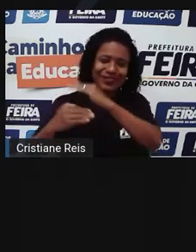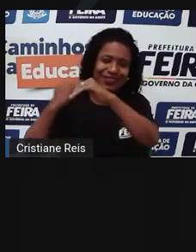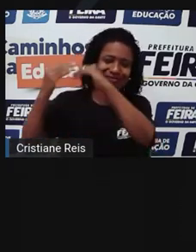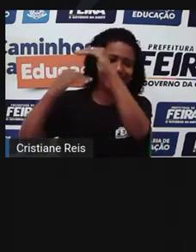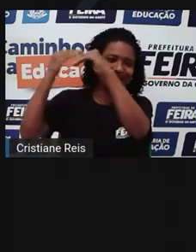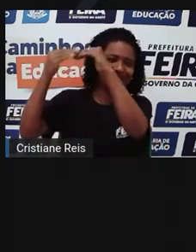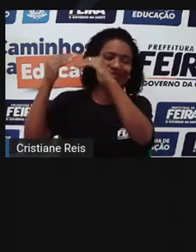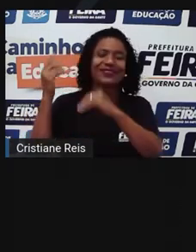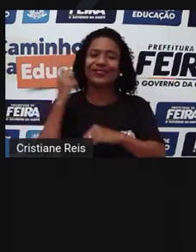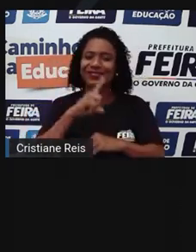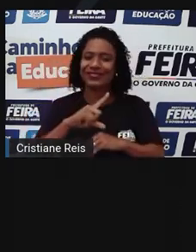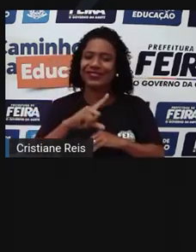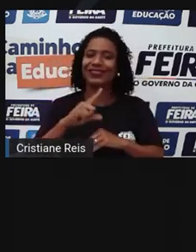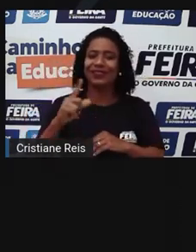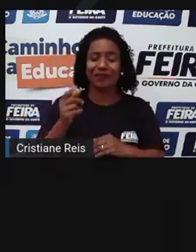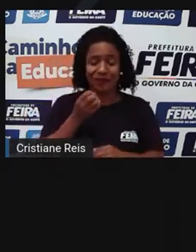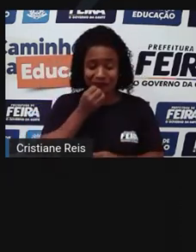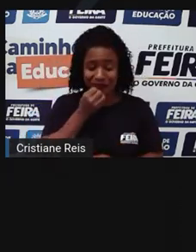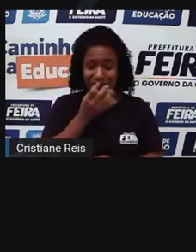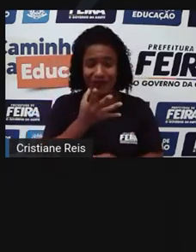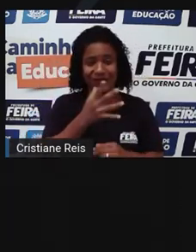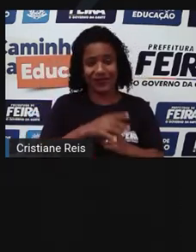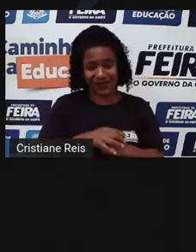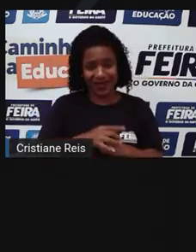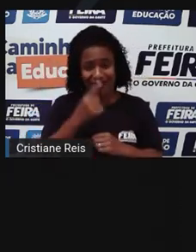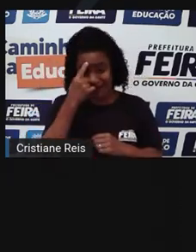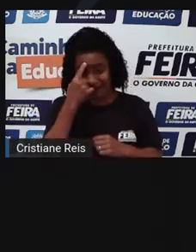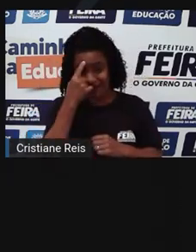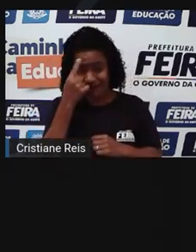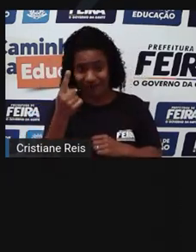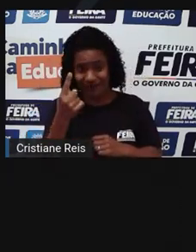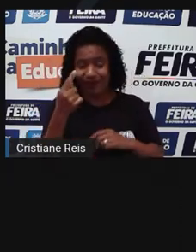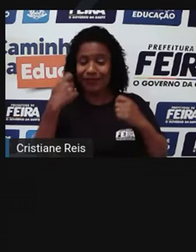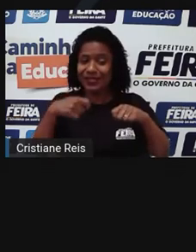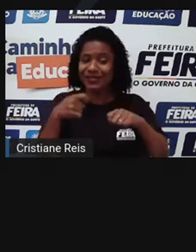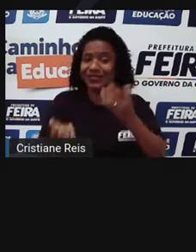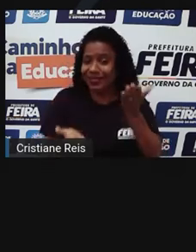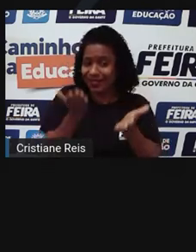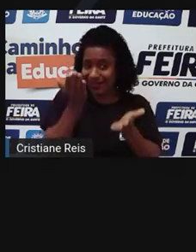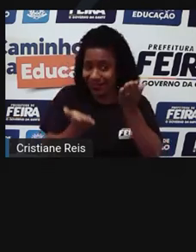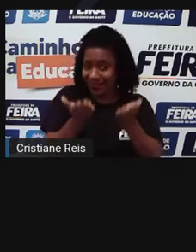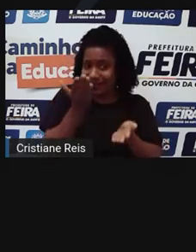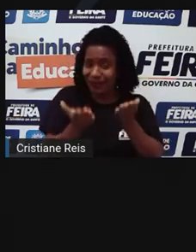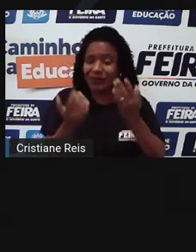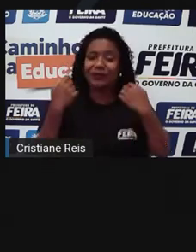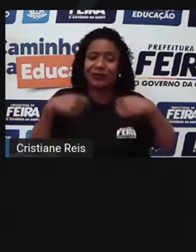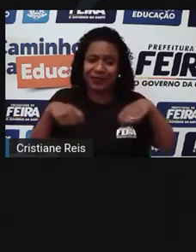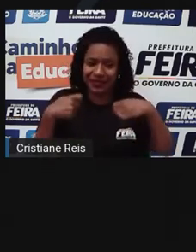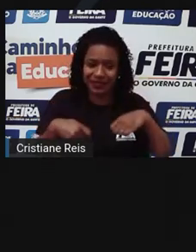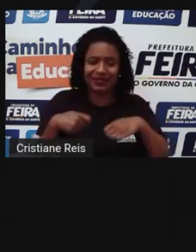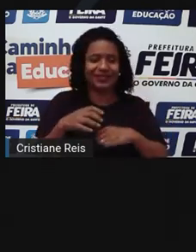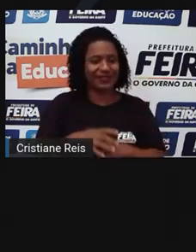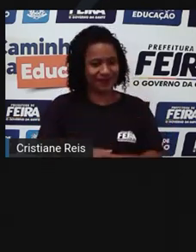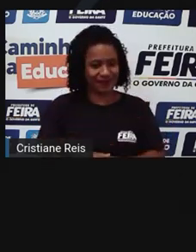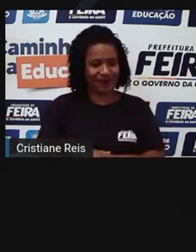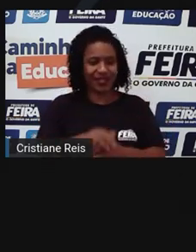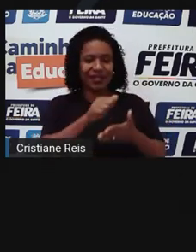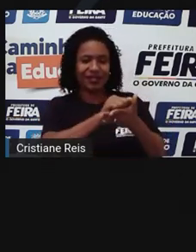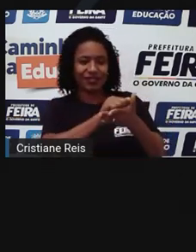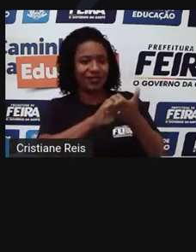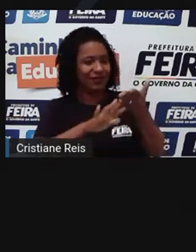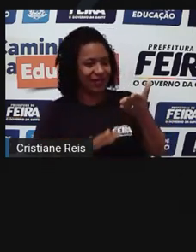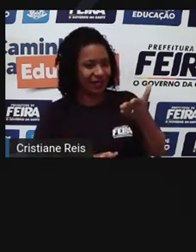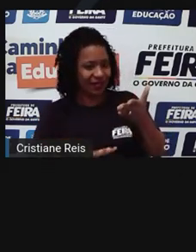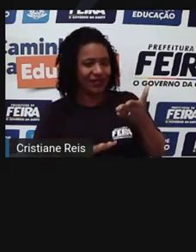uma carreira de sucesso. Mas lembre que tudo na vida deve ter equilíbrio. Continue fazendo as atividades que mais gosta